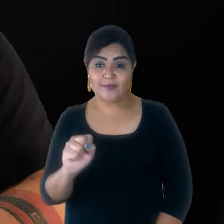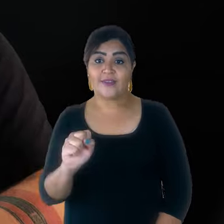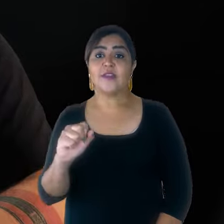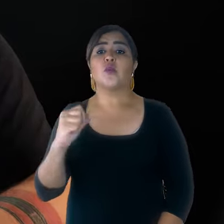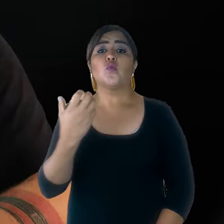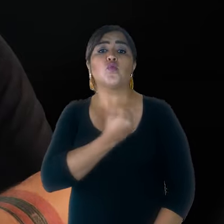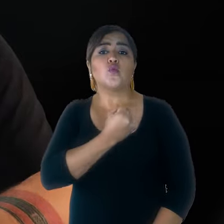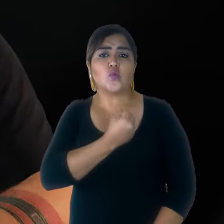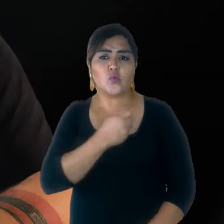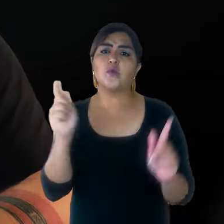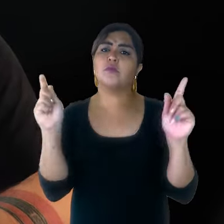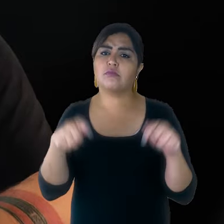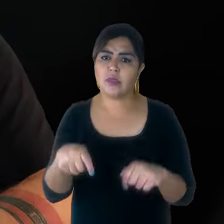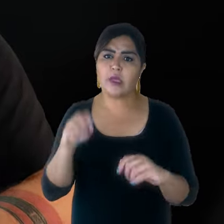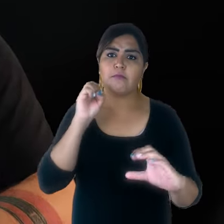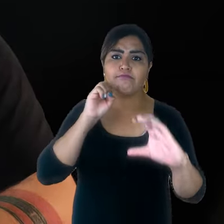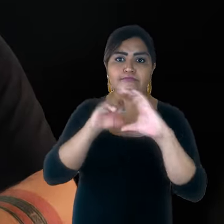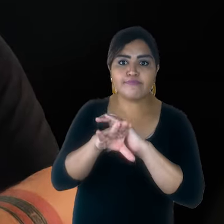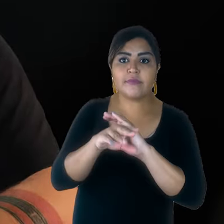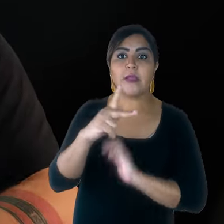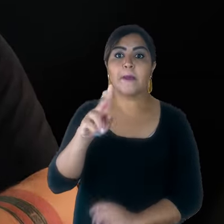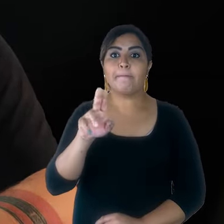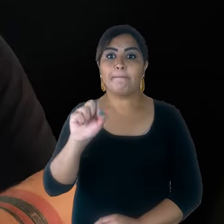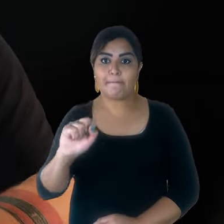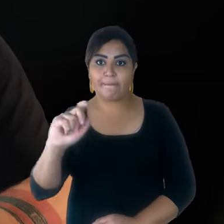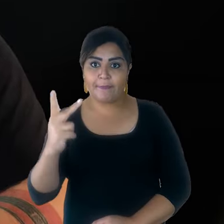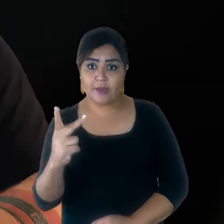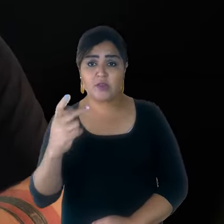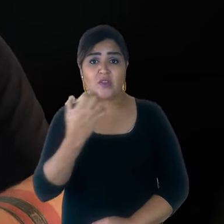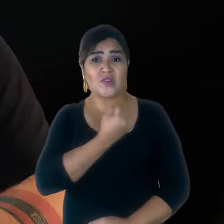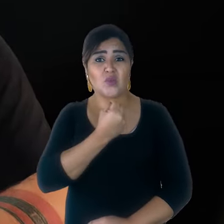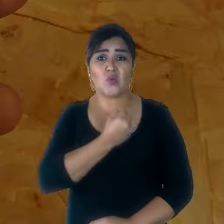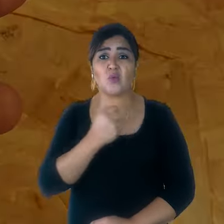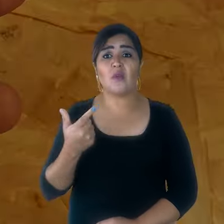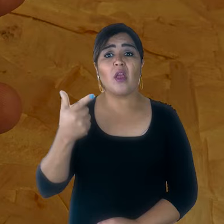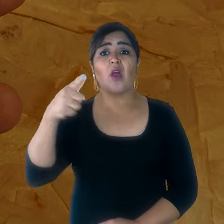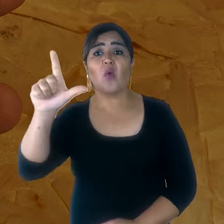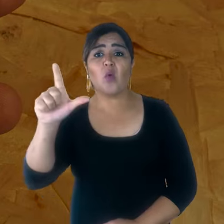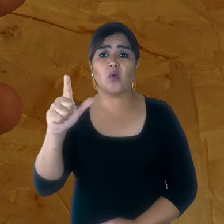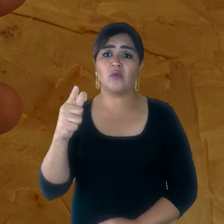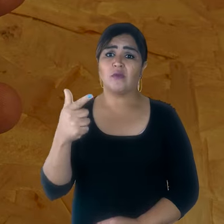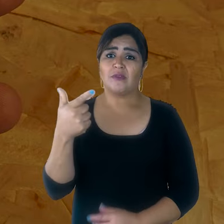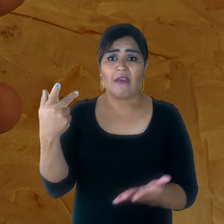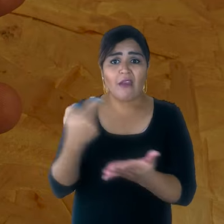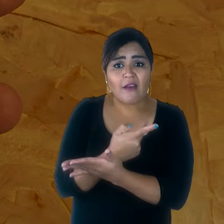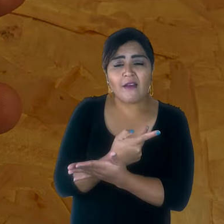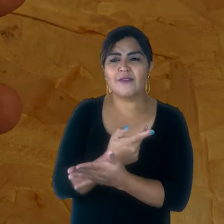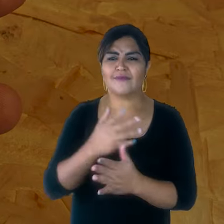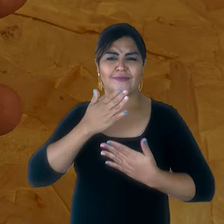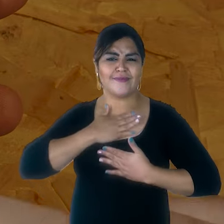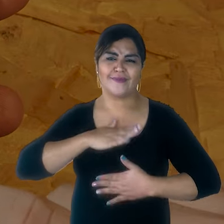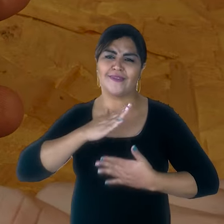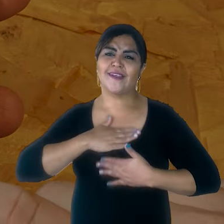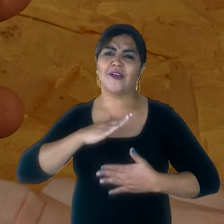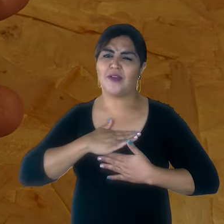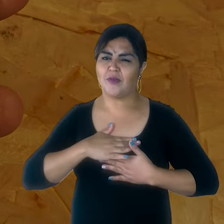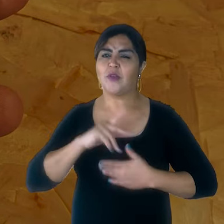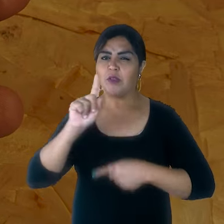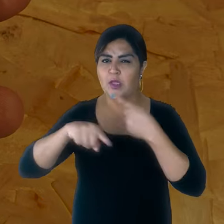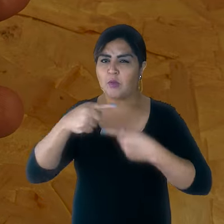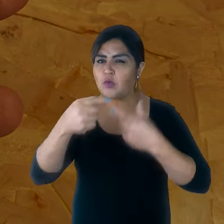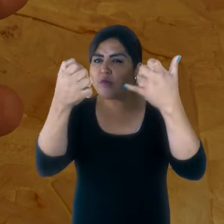tranquilo, fica aqui comigo que nesse vídeo eu ainda vou te mostrar como você vai fazer o procedimento. Se o número for seu, é só tocar em OK